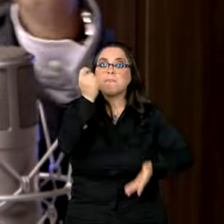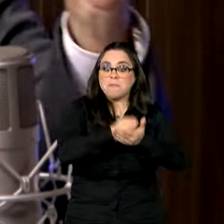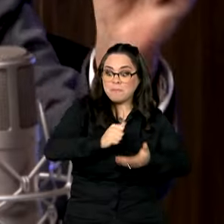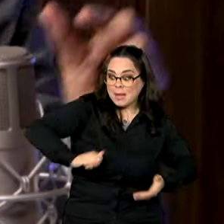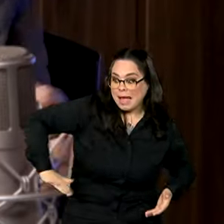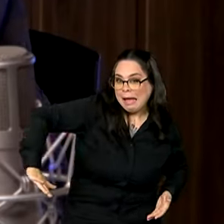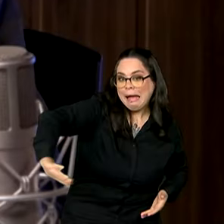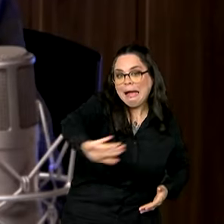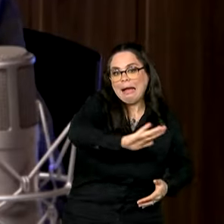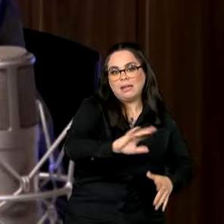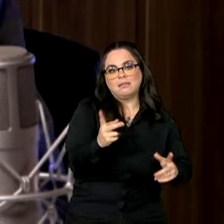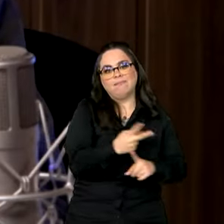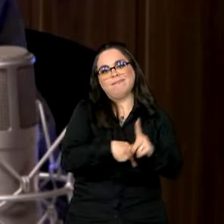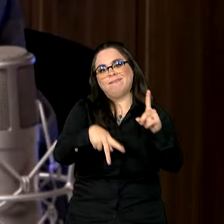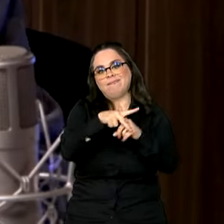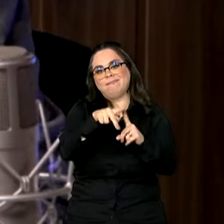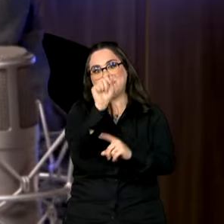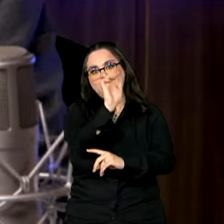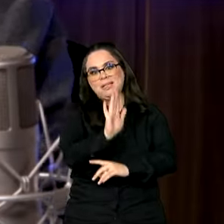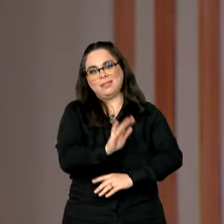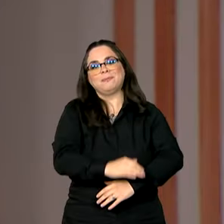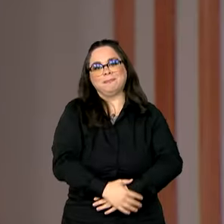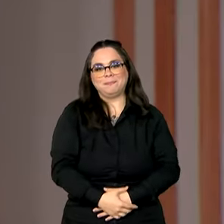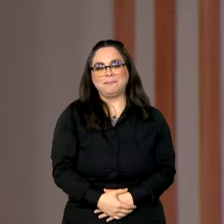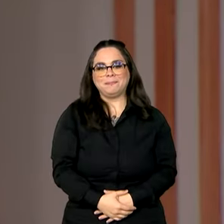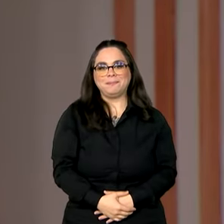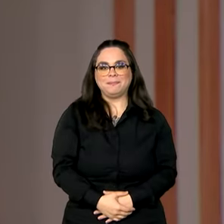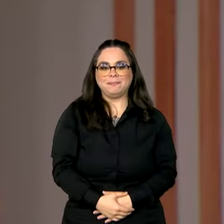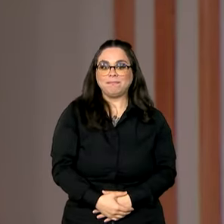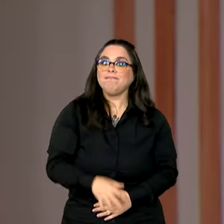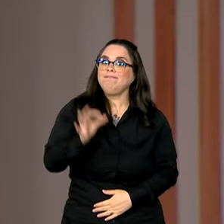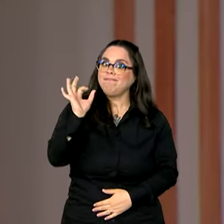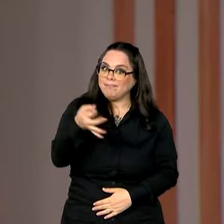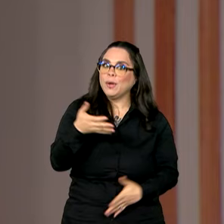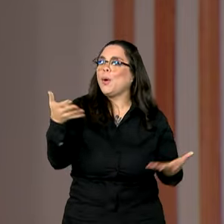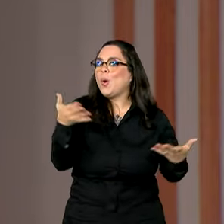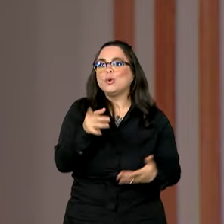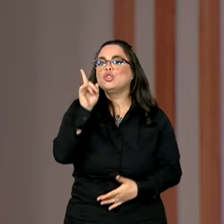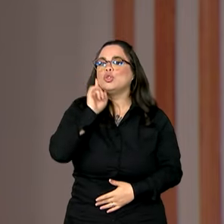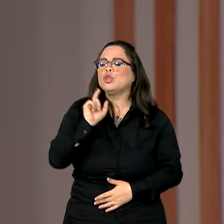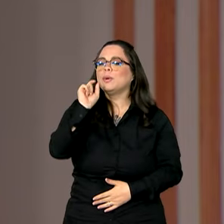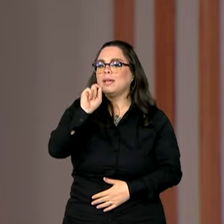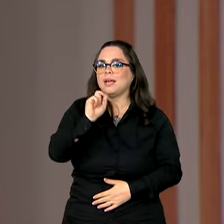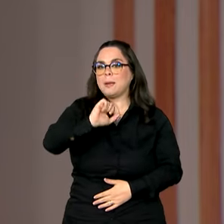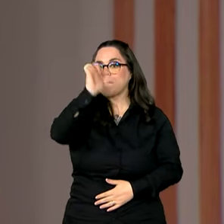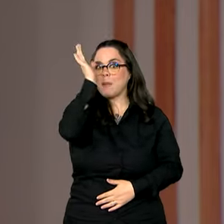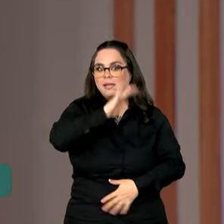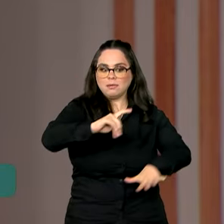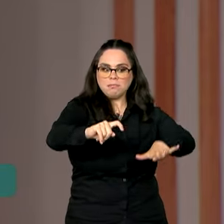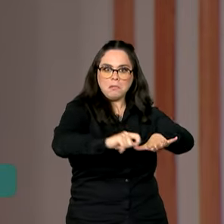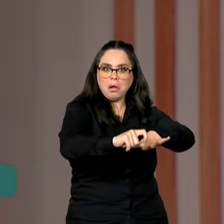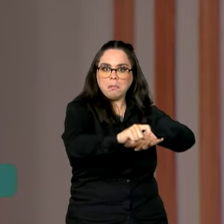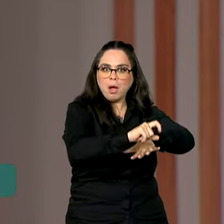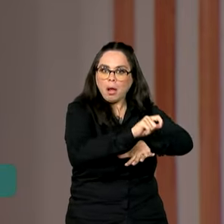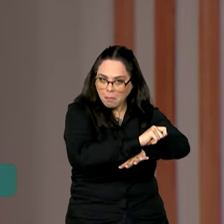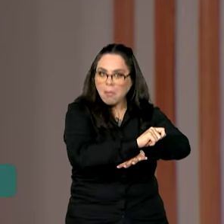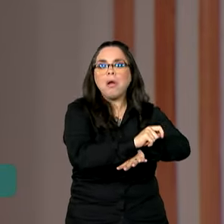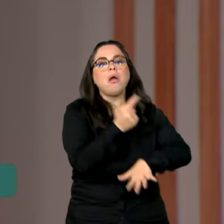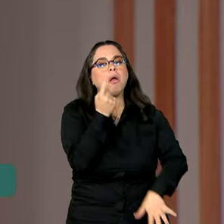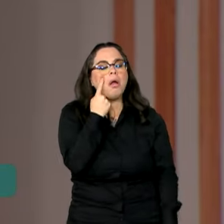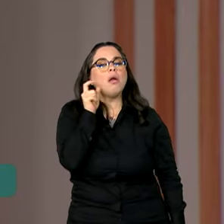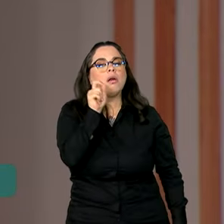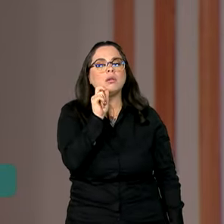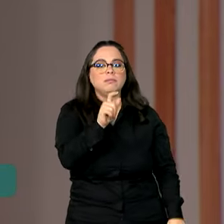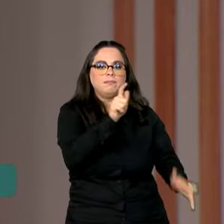geral da Previdência Social. E hoje é o dia do nosso quadro Brasil contra a Fake. Na